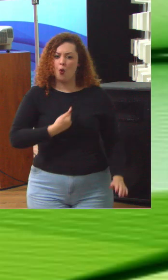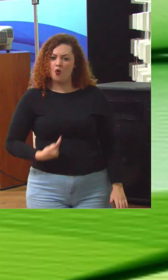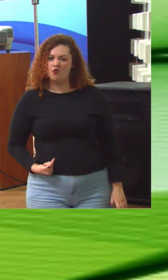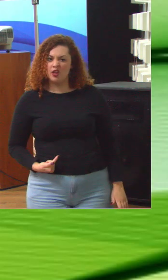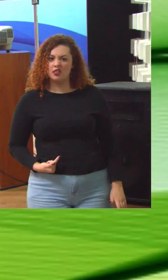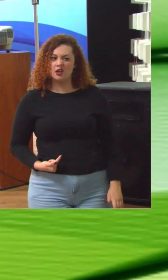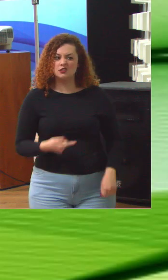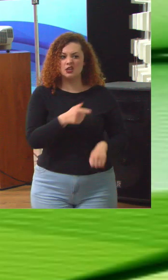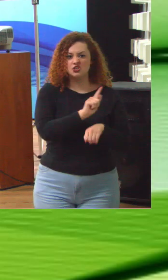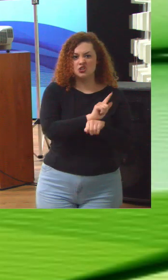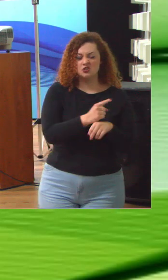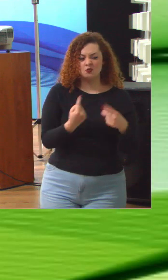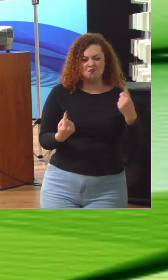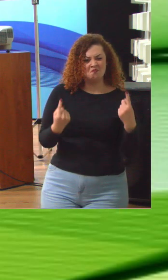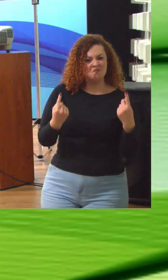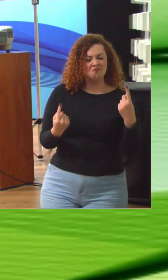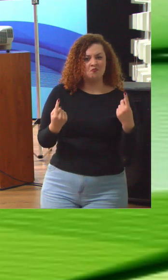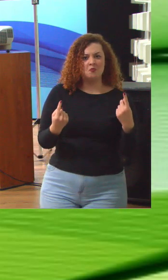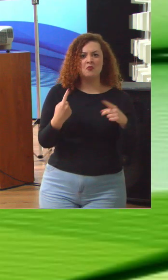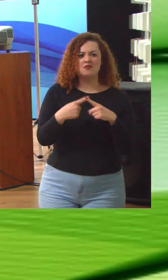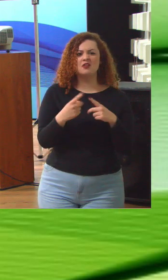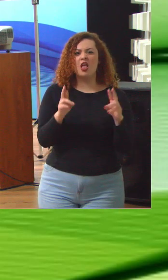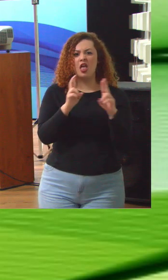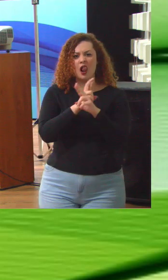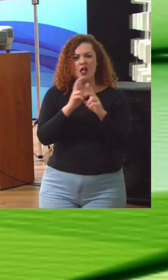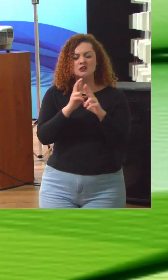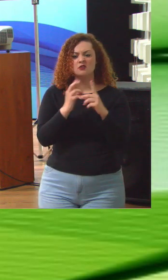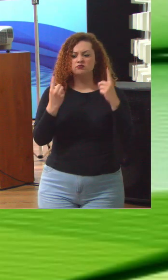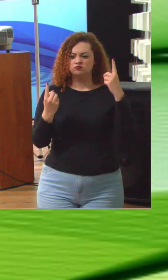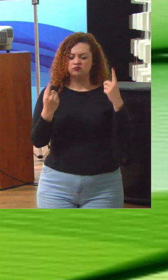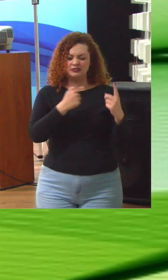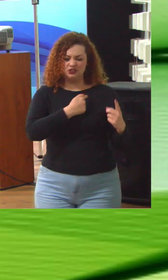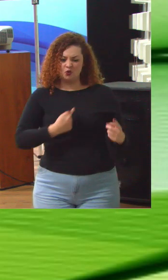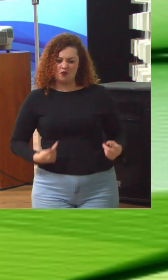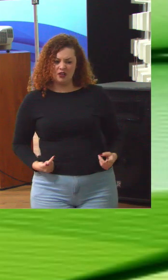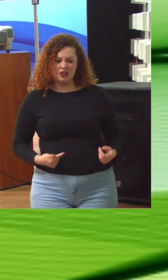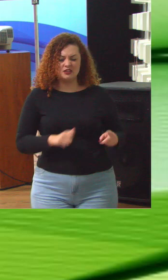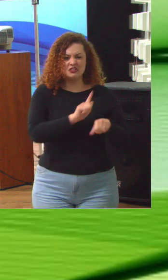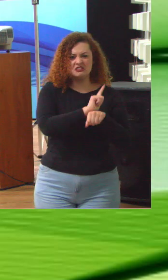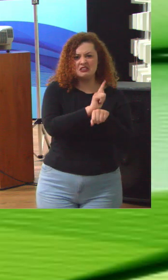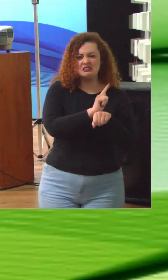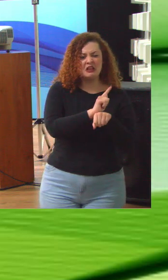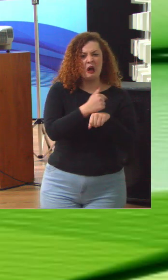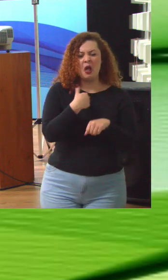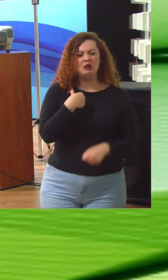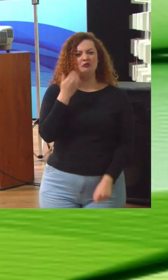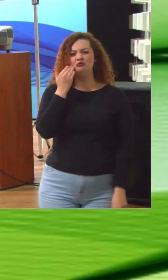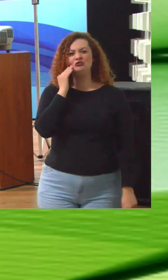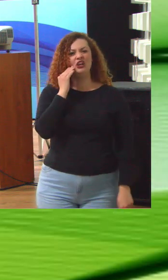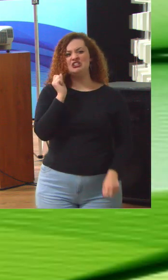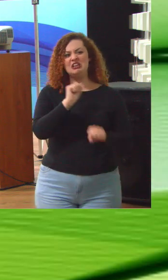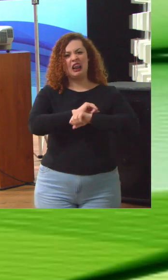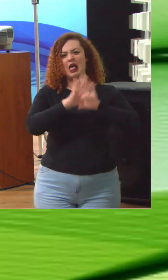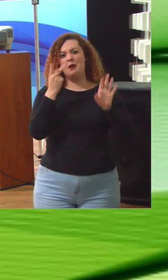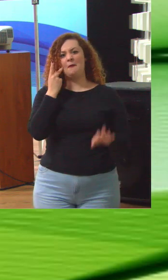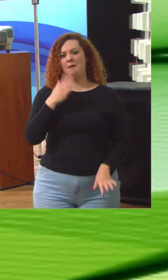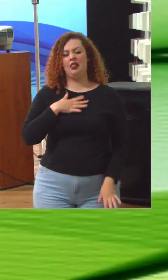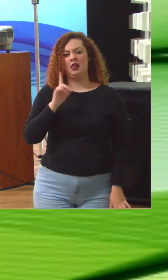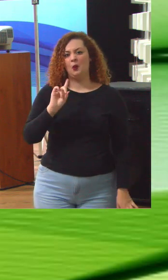gestão o senhor fez uma relação aí e não ficou muito claro para mim